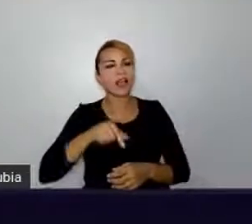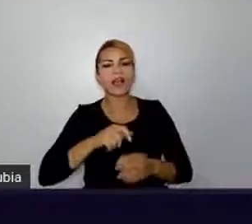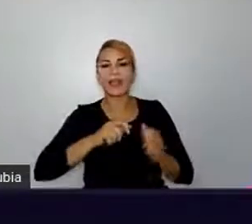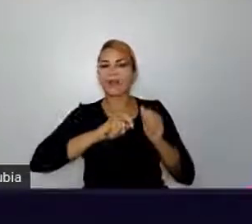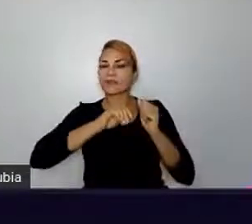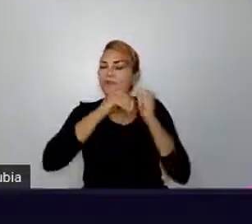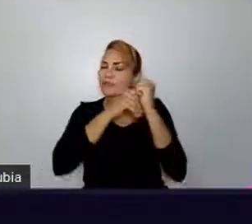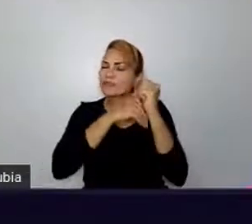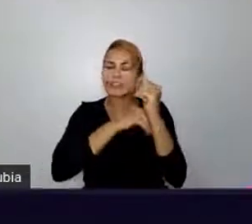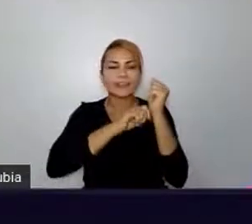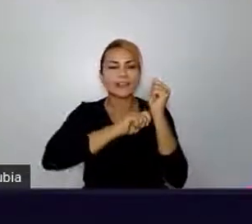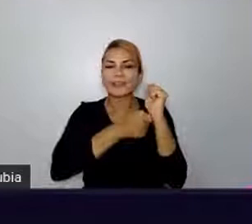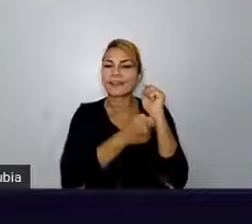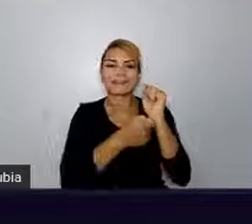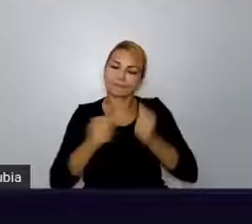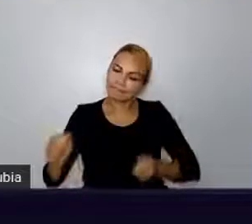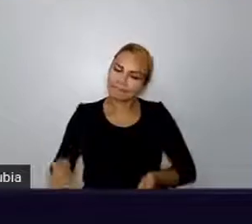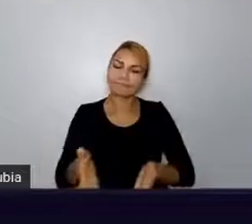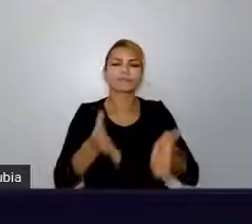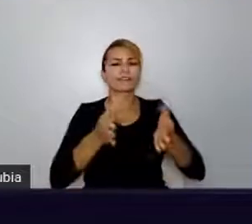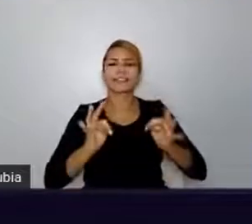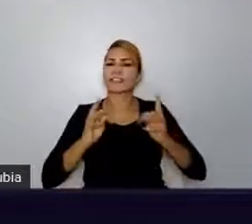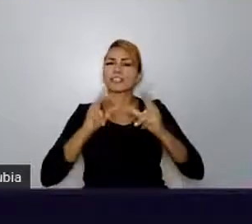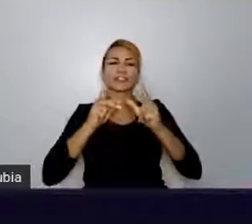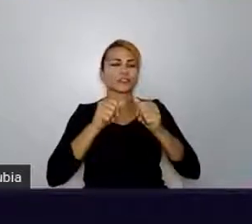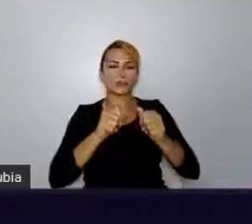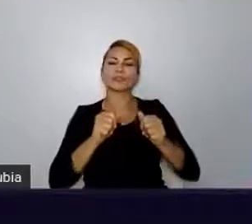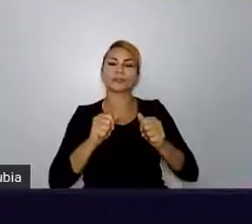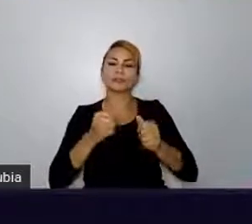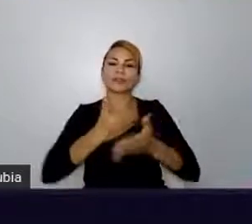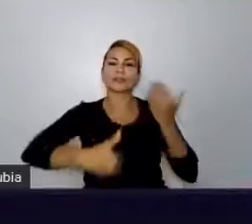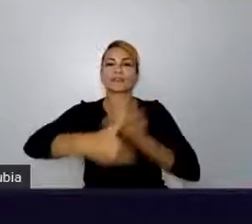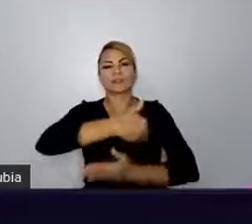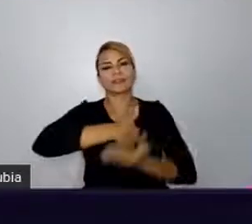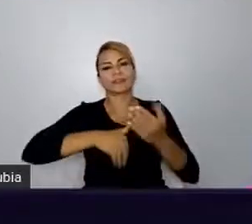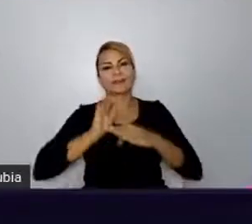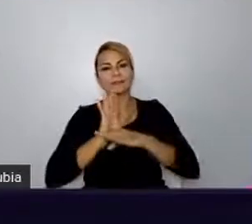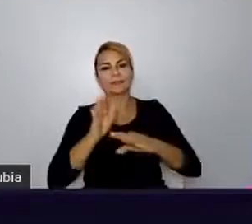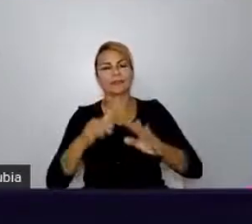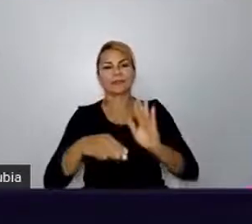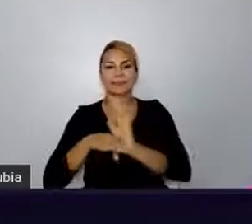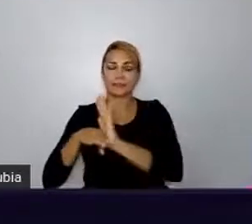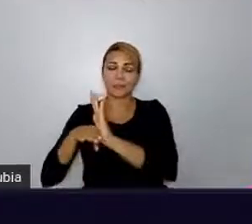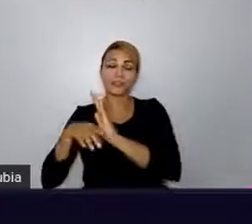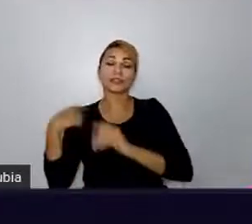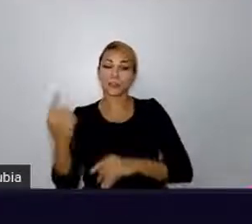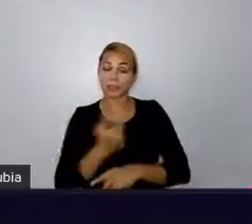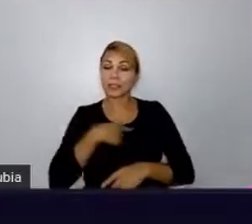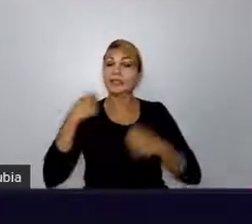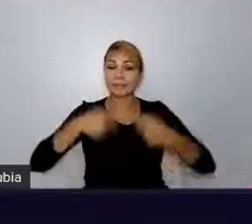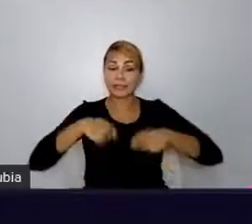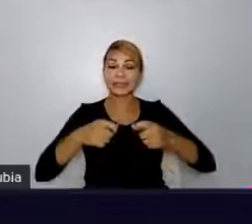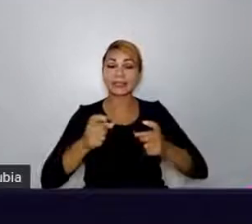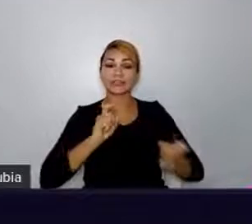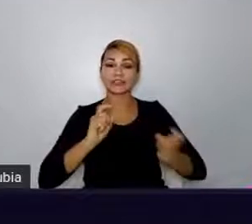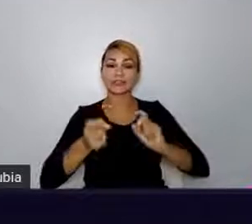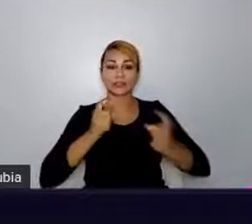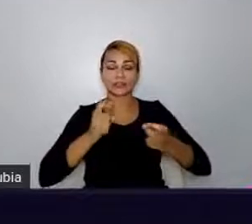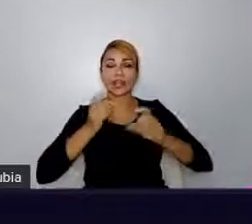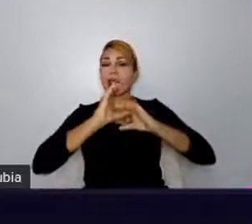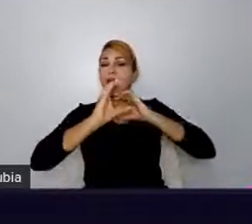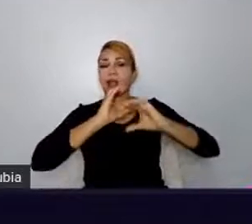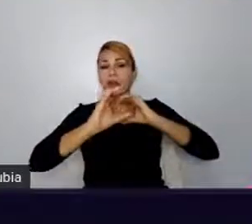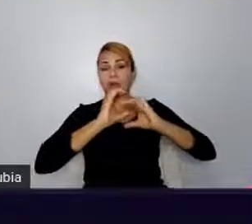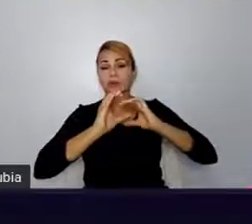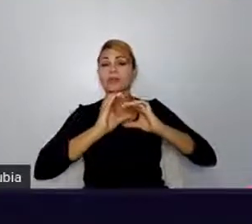é o combustível, é tudo para a colaboração. E a gente precisa discutir a comunicação e levá-la